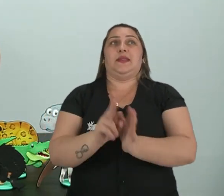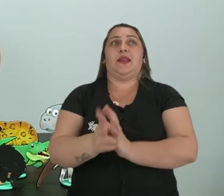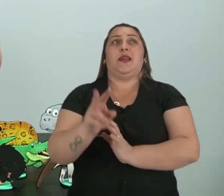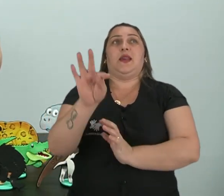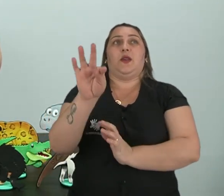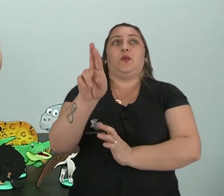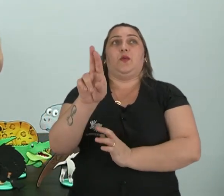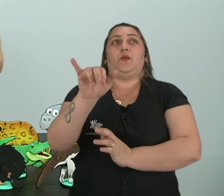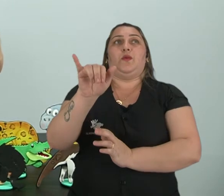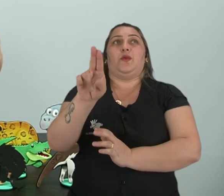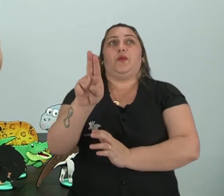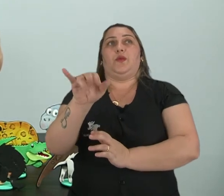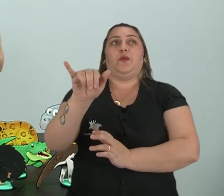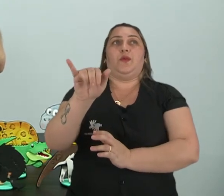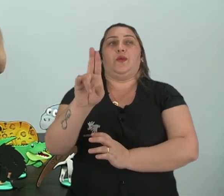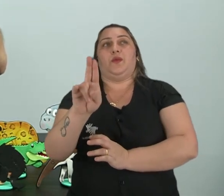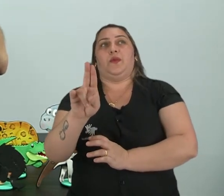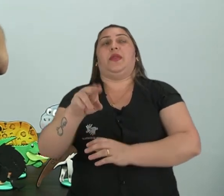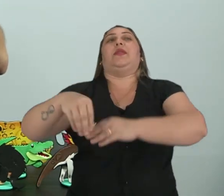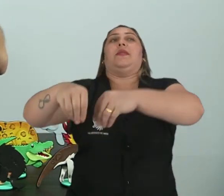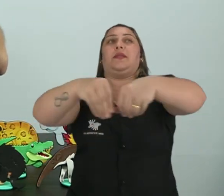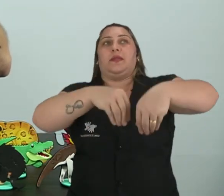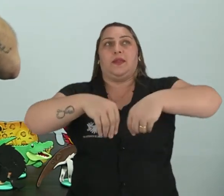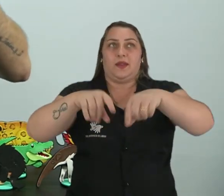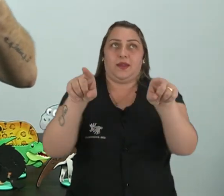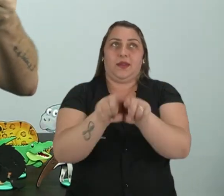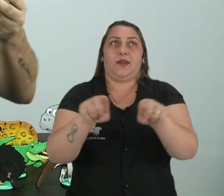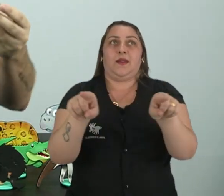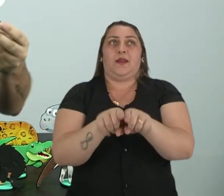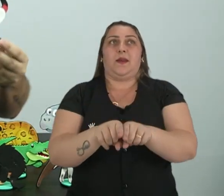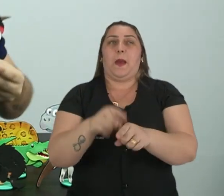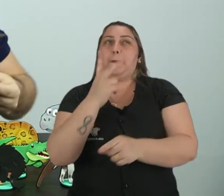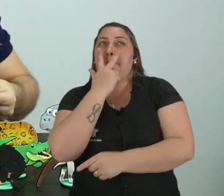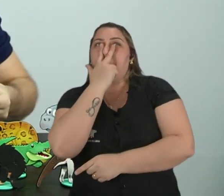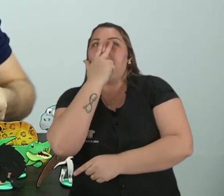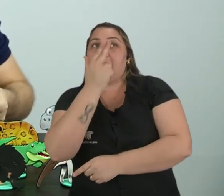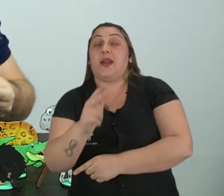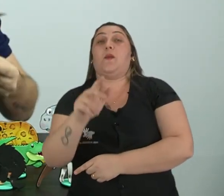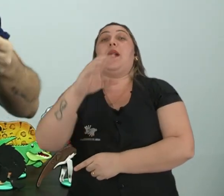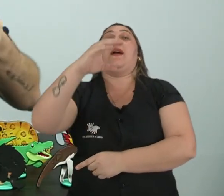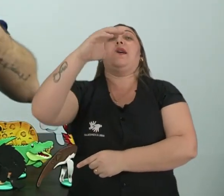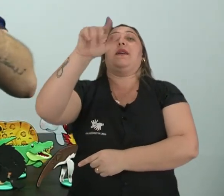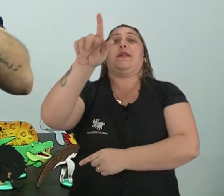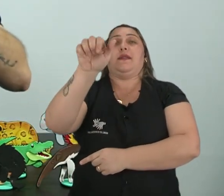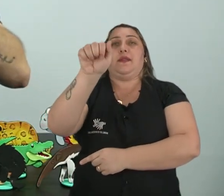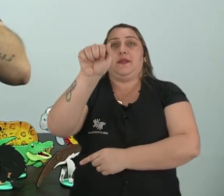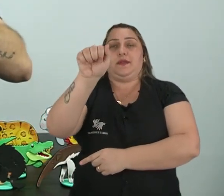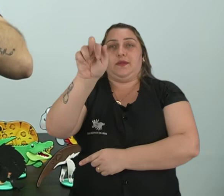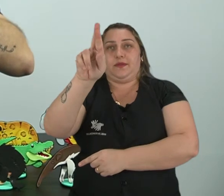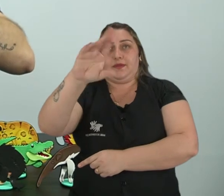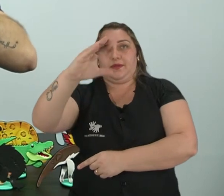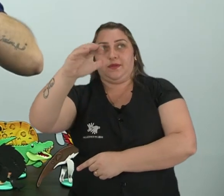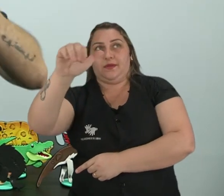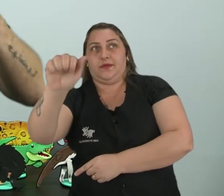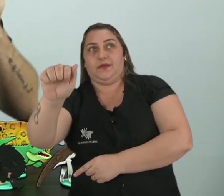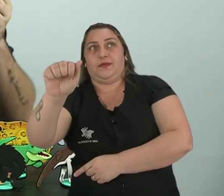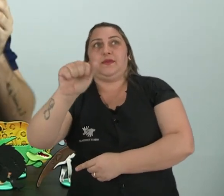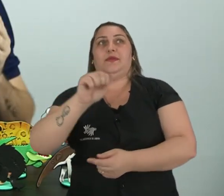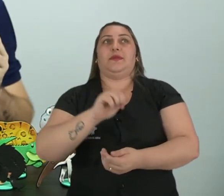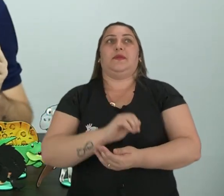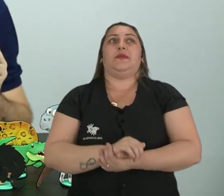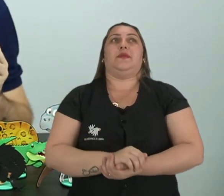Tuiuiu, que ele é o quê? Terrestre. Ele é muito parecido com quem? Com a gaça, né? Ele é um pouco parecido com a gaça.